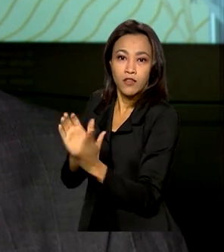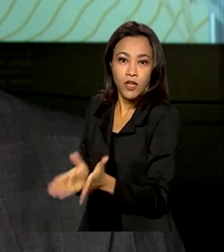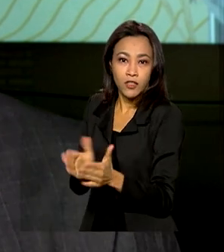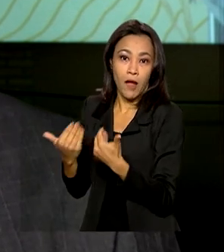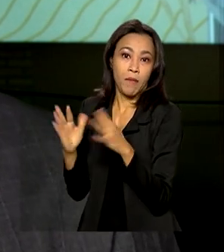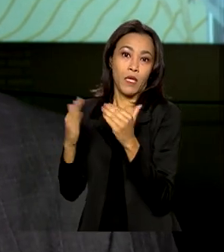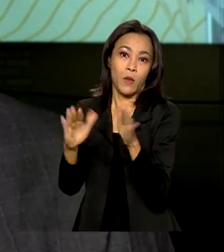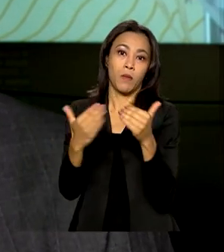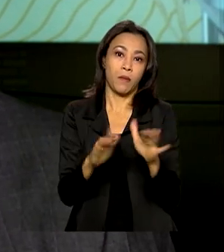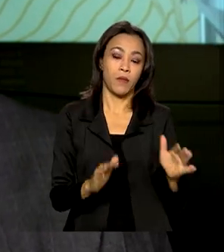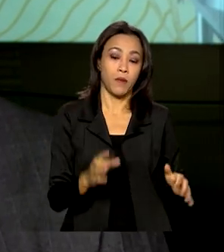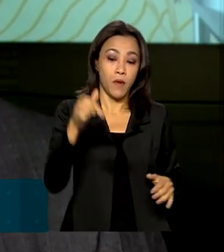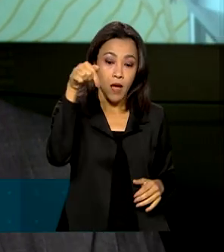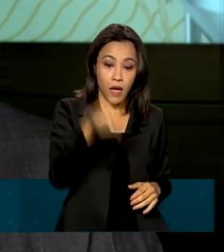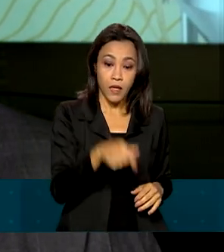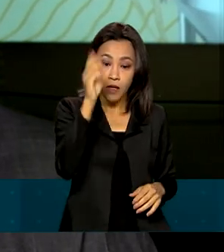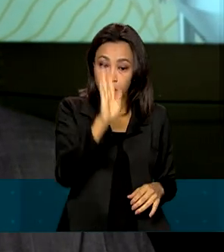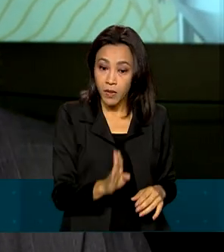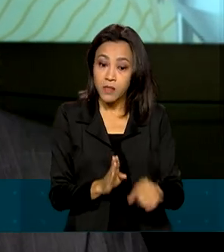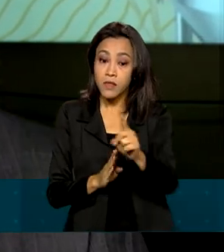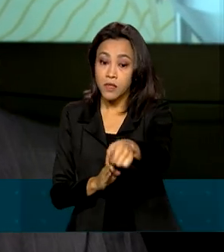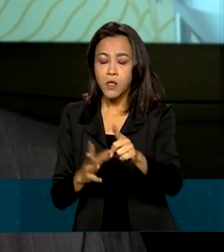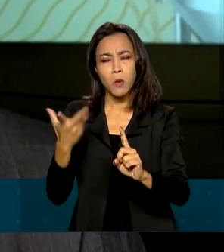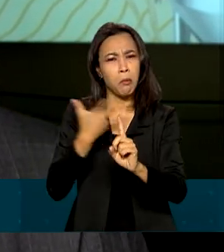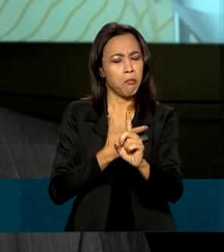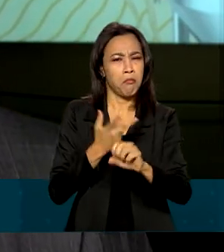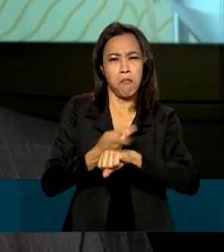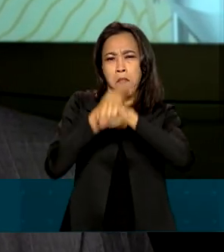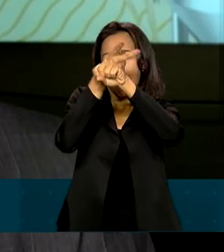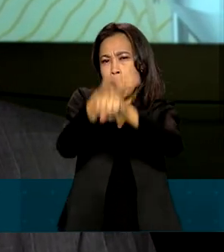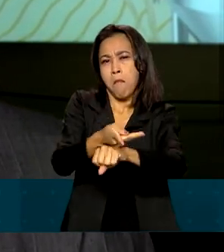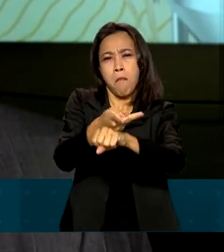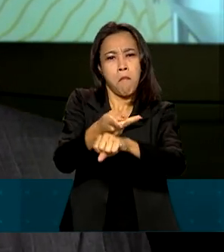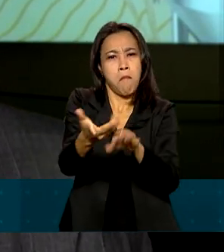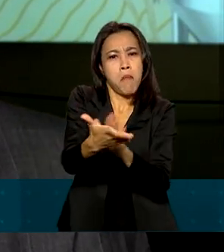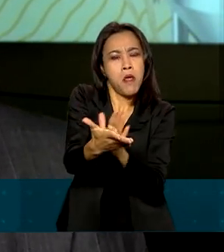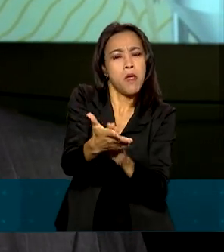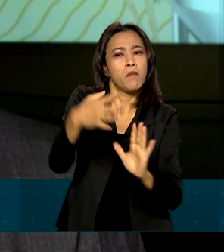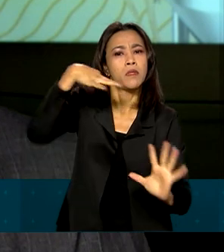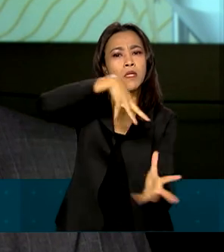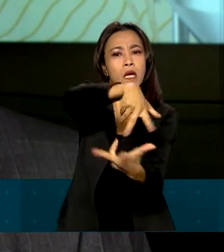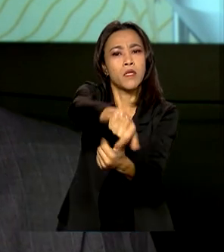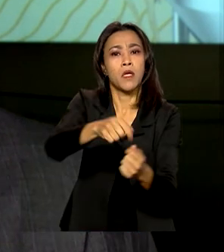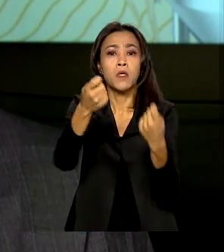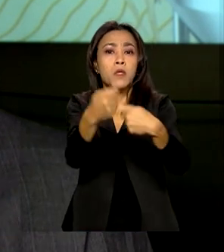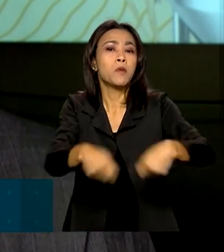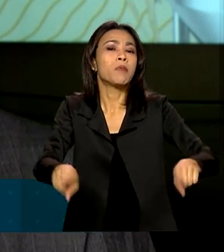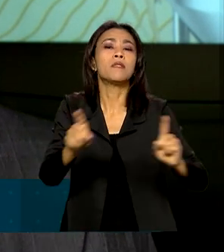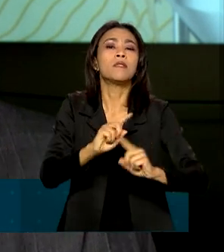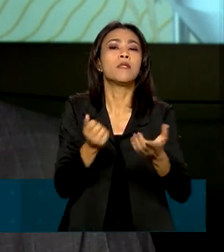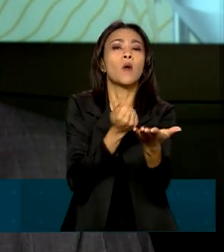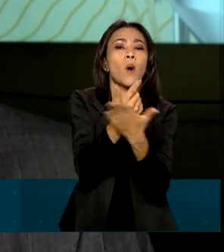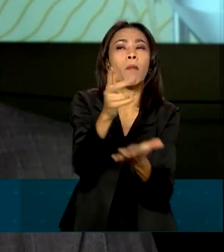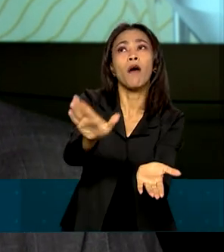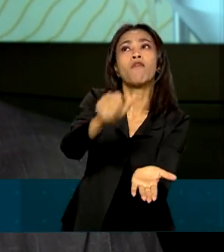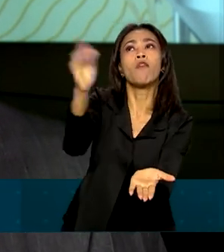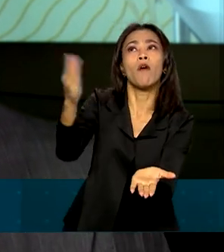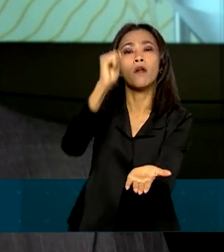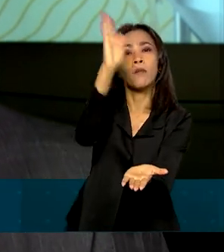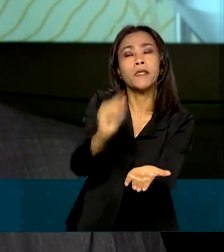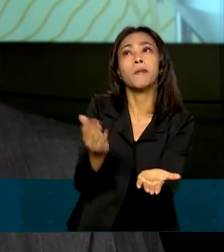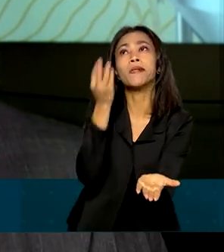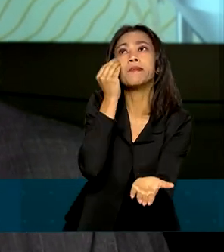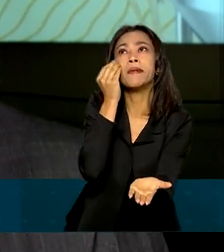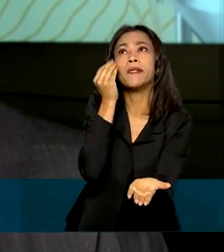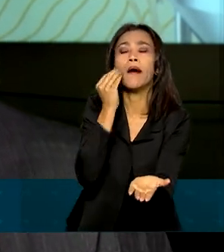qualidade começaram a ser produzidos aqui no Brasil, ganhando muitos prêmios internacionais, inclusive. Então, hoje você não precisa de uma cerveja importada para experimentar um